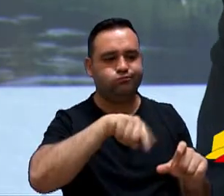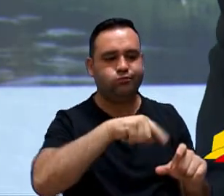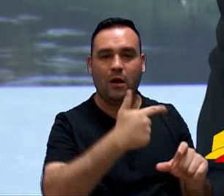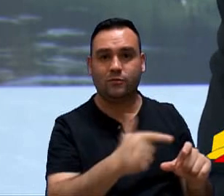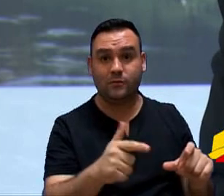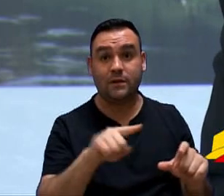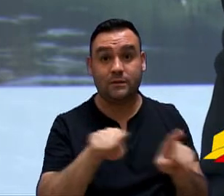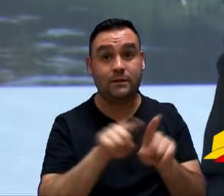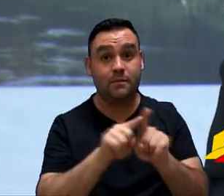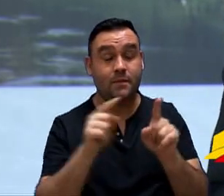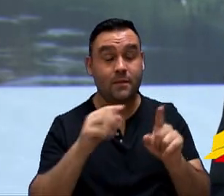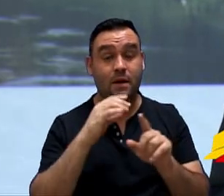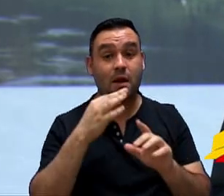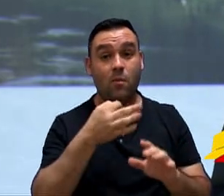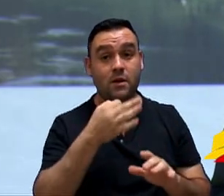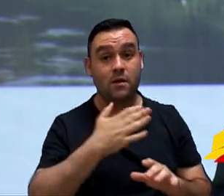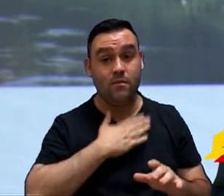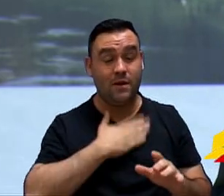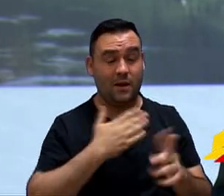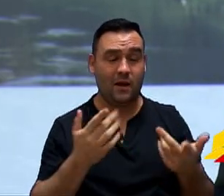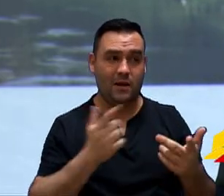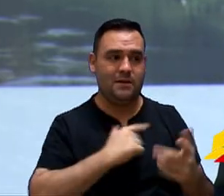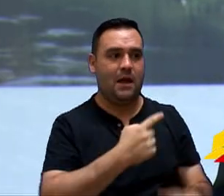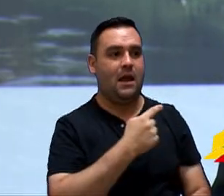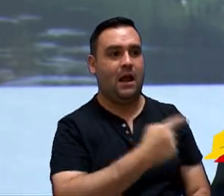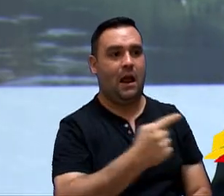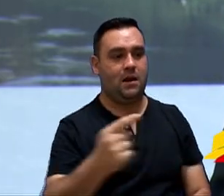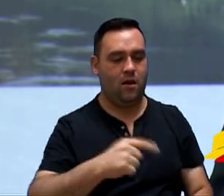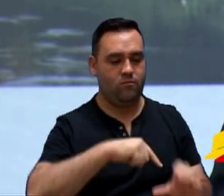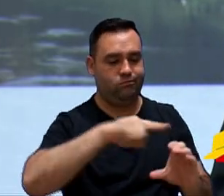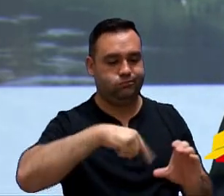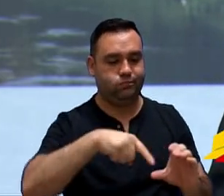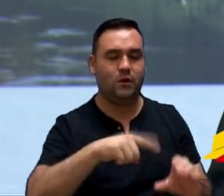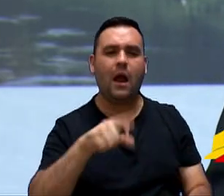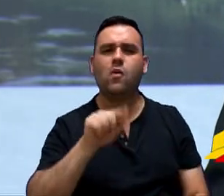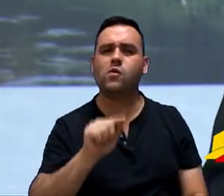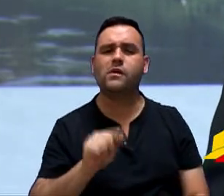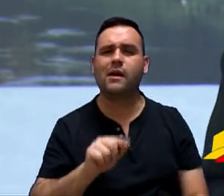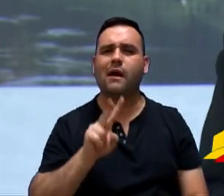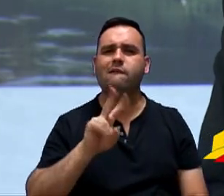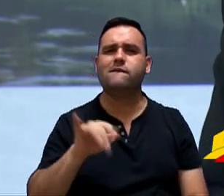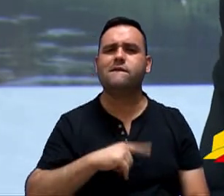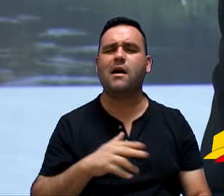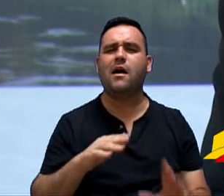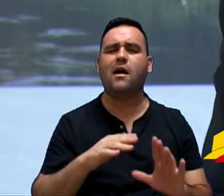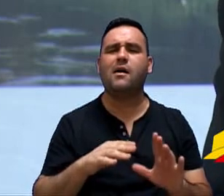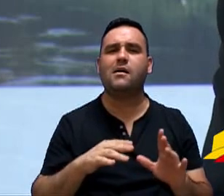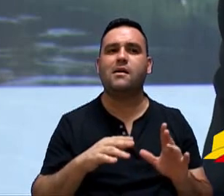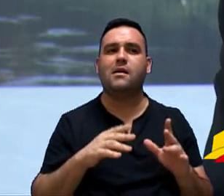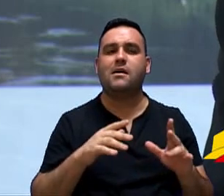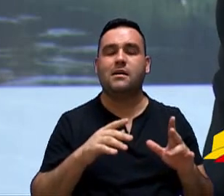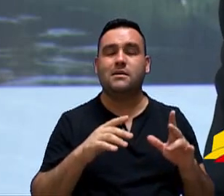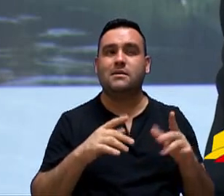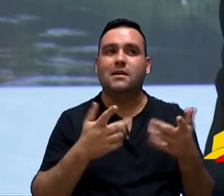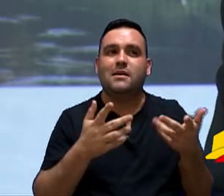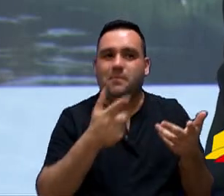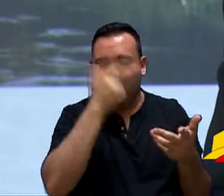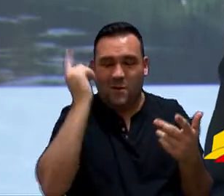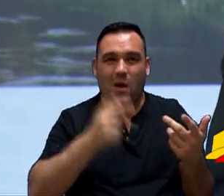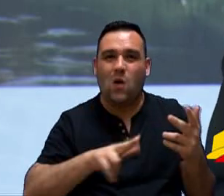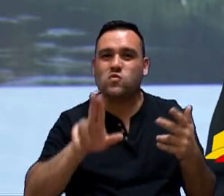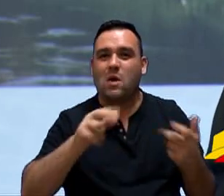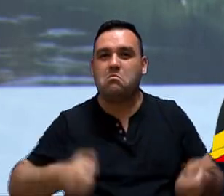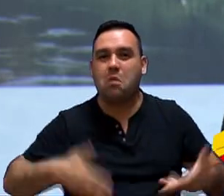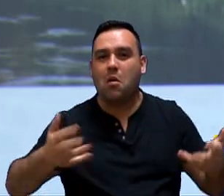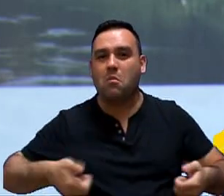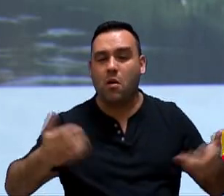tudo, no meu conceito, essa questão da individualização, ela vai diminuir muito o volume desnecessário do consumo de